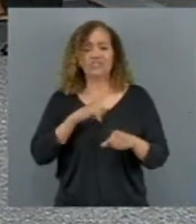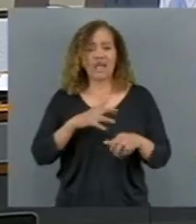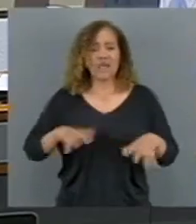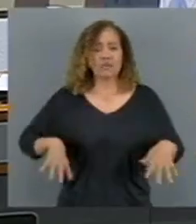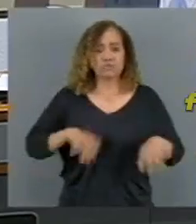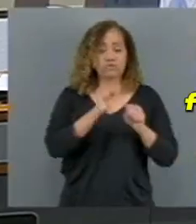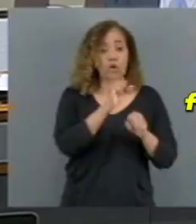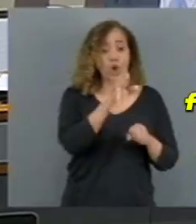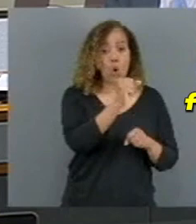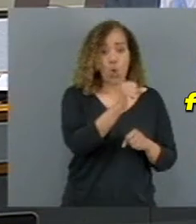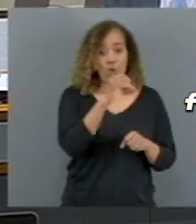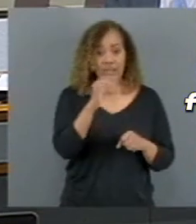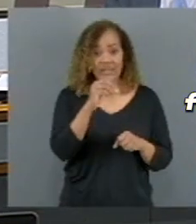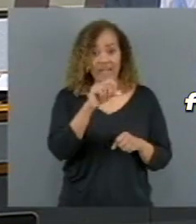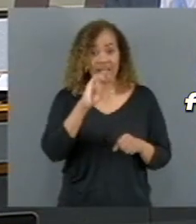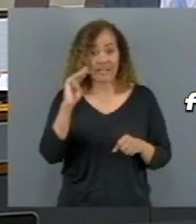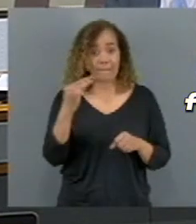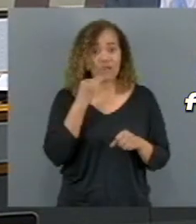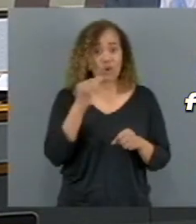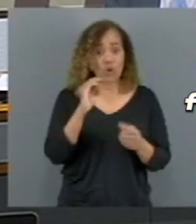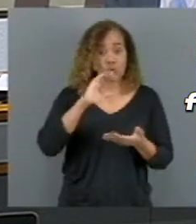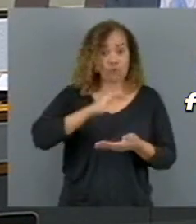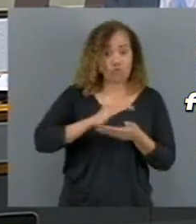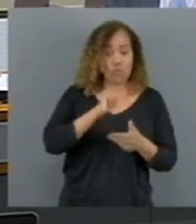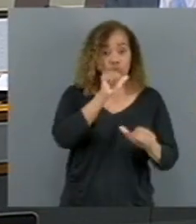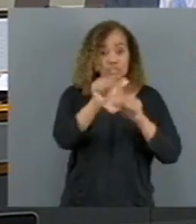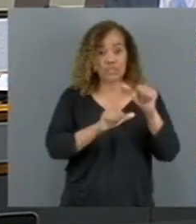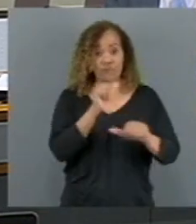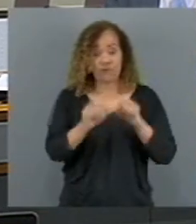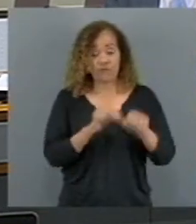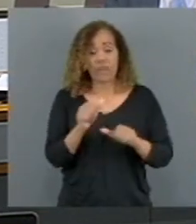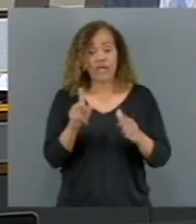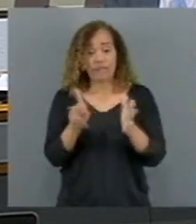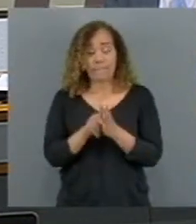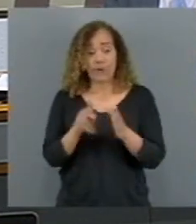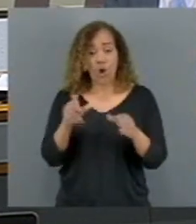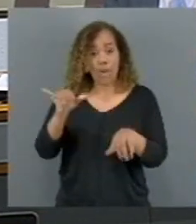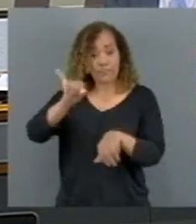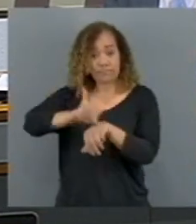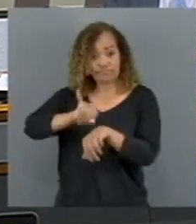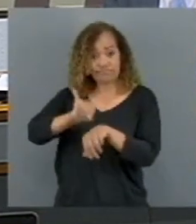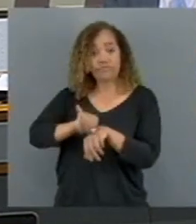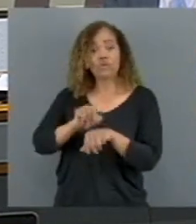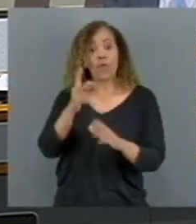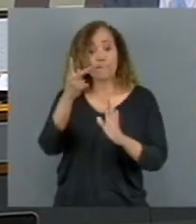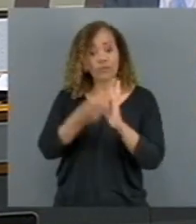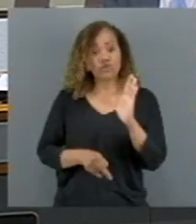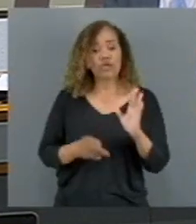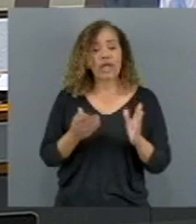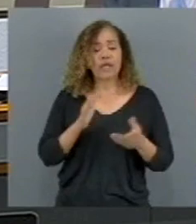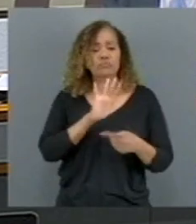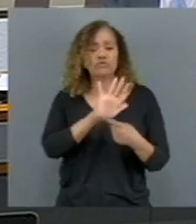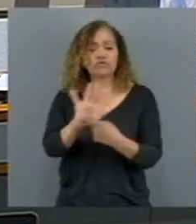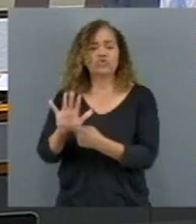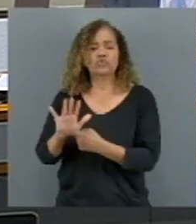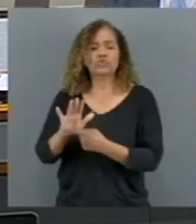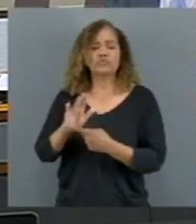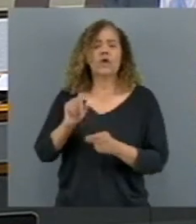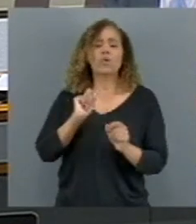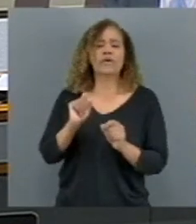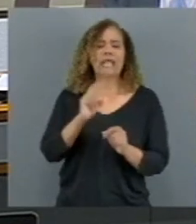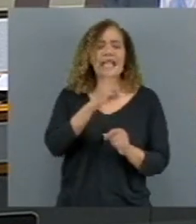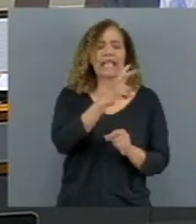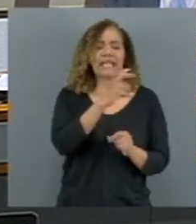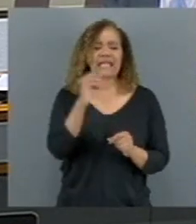milhões, financiado pelo Fundo de Desenvolvimento do Centro-Oeste, o projeto beneficiará cerca de